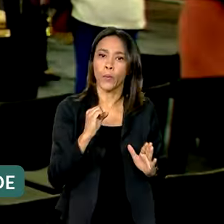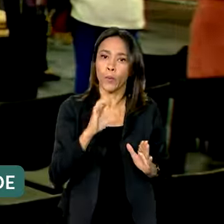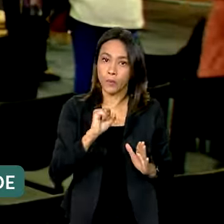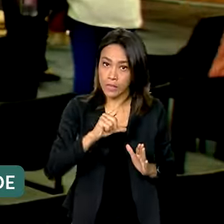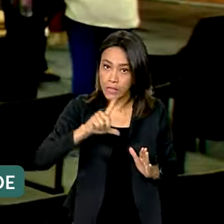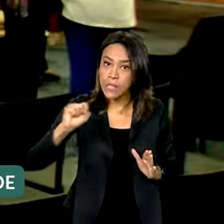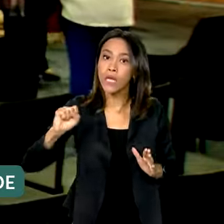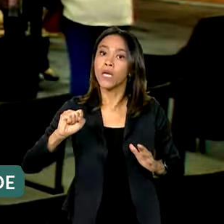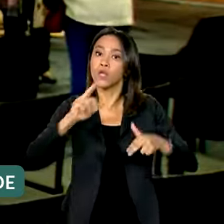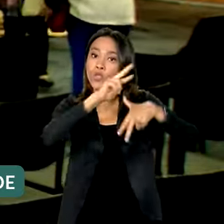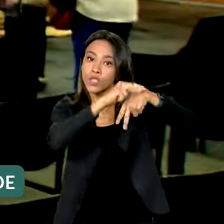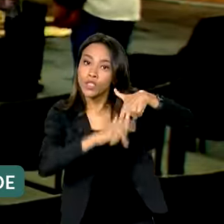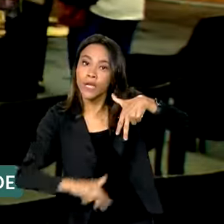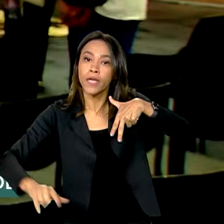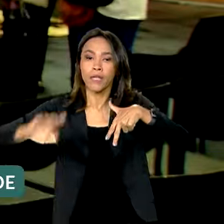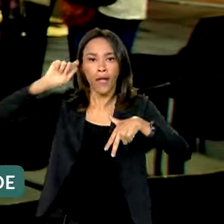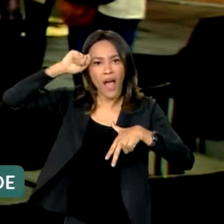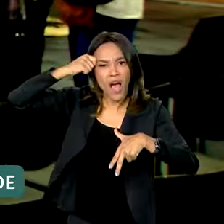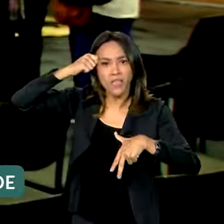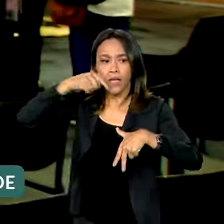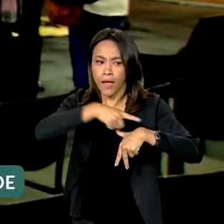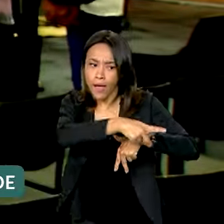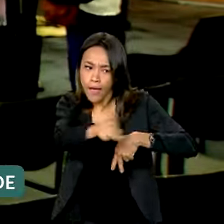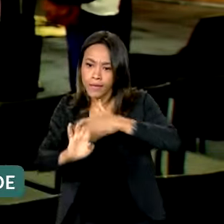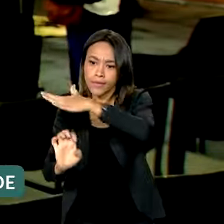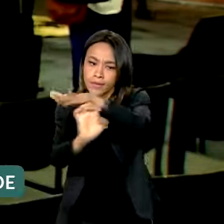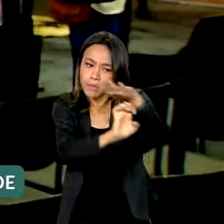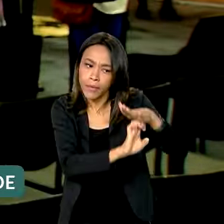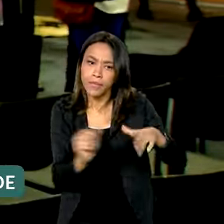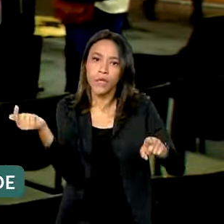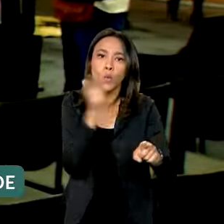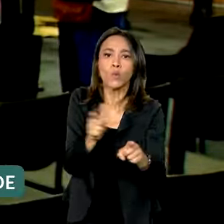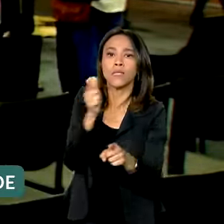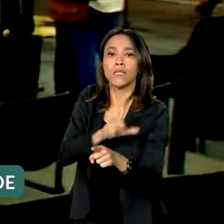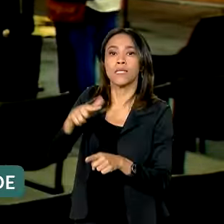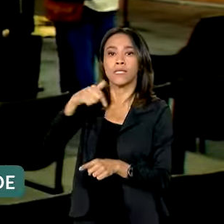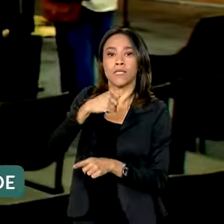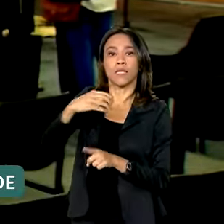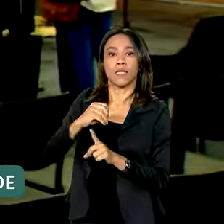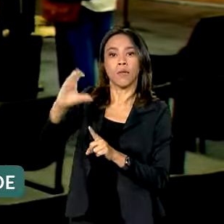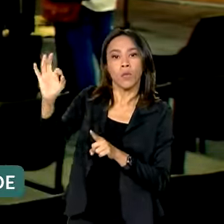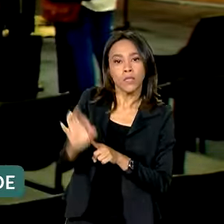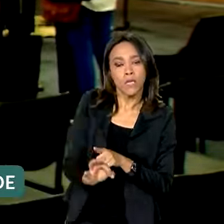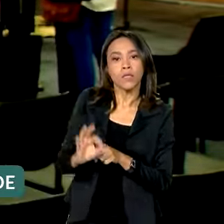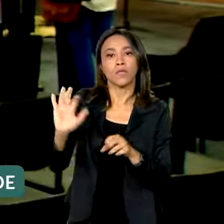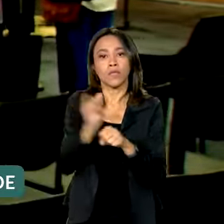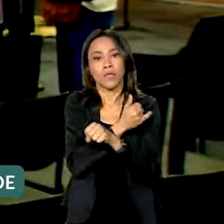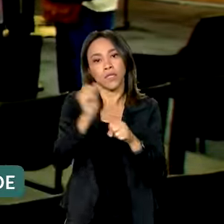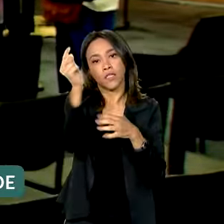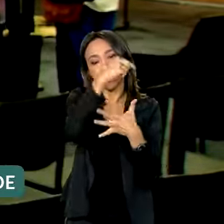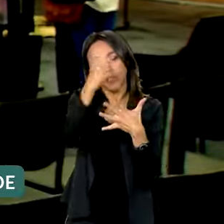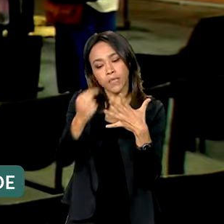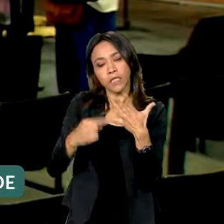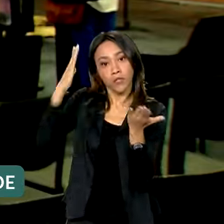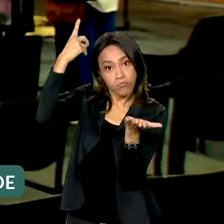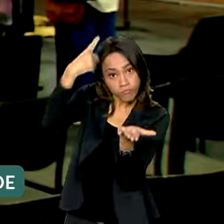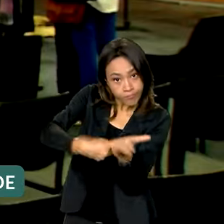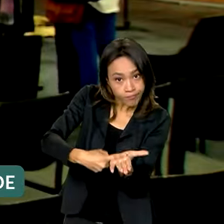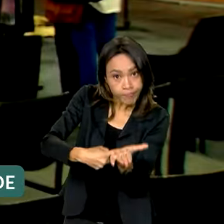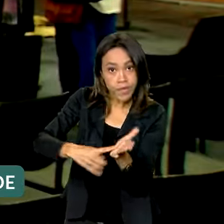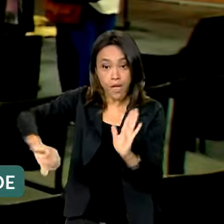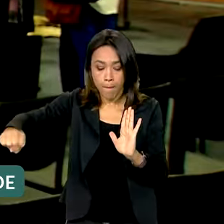e raça, a organização tem que alcançar, no mínimo, 70% de execução das ações pactuadas. O selo